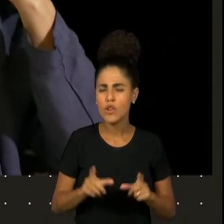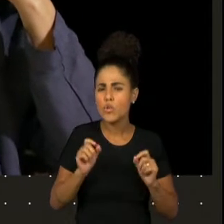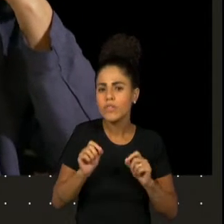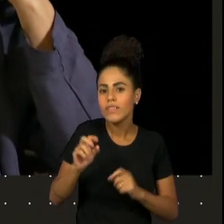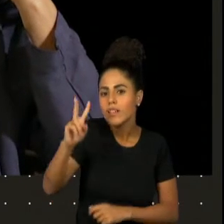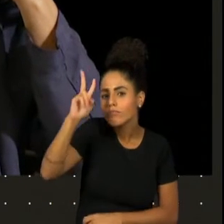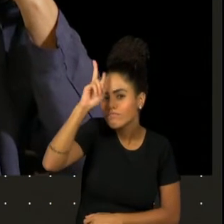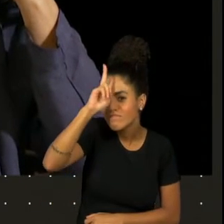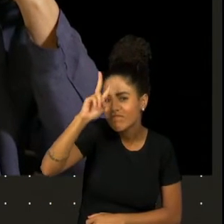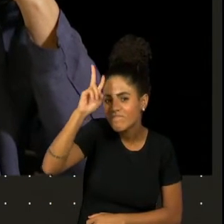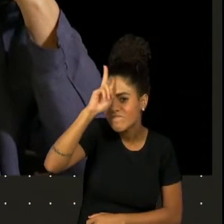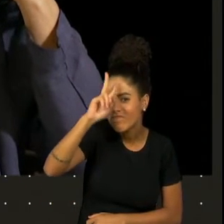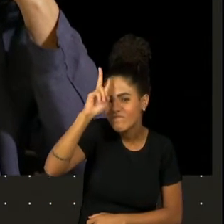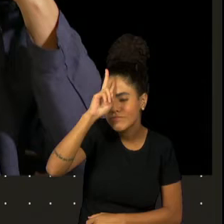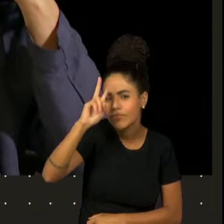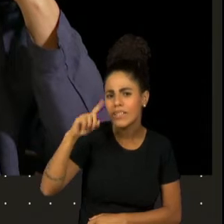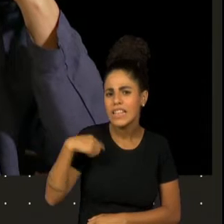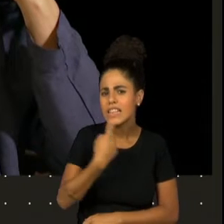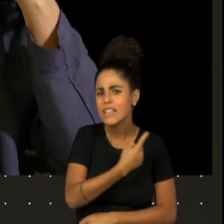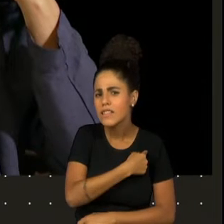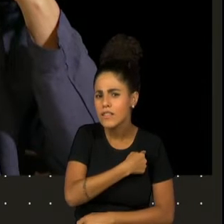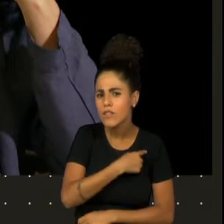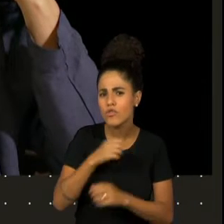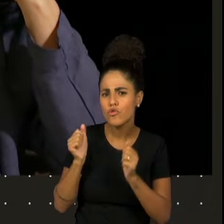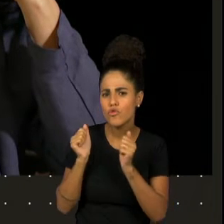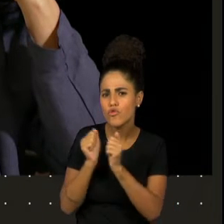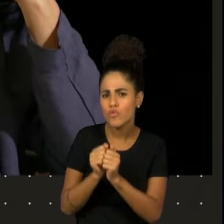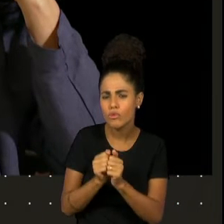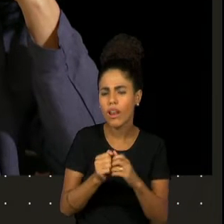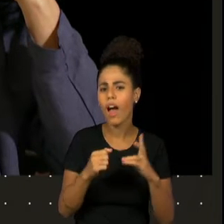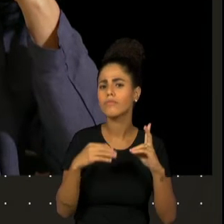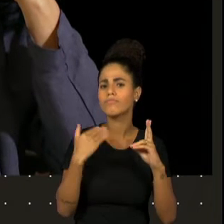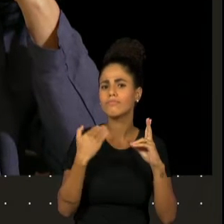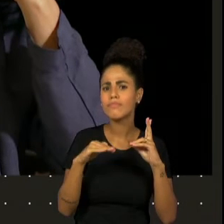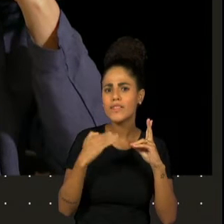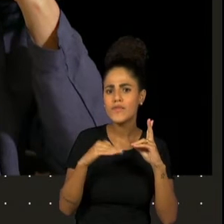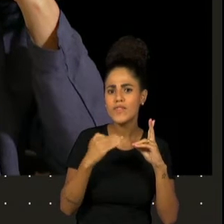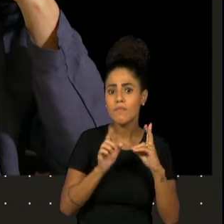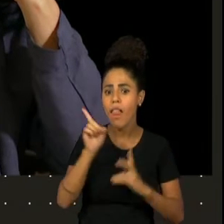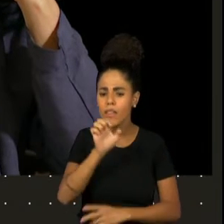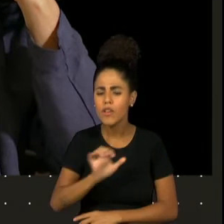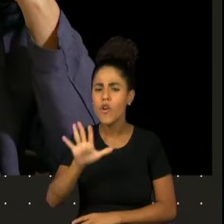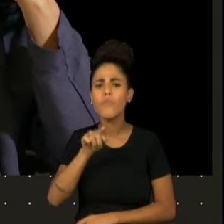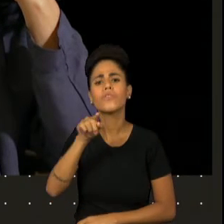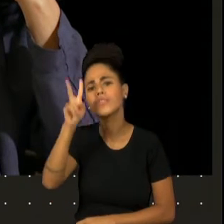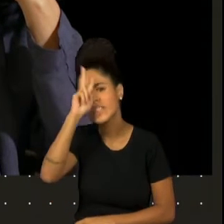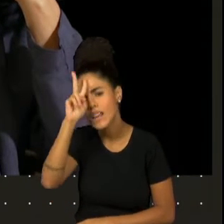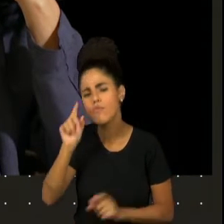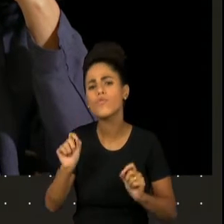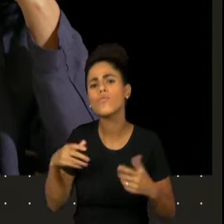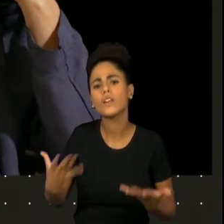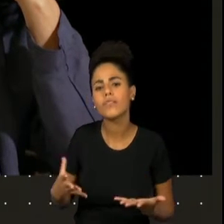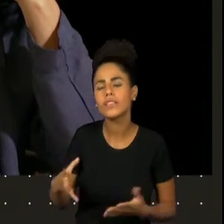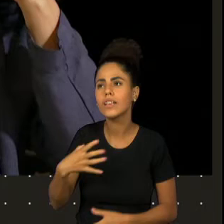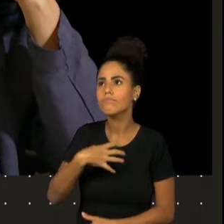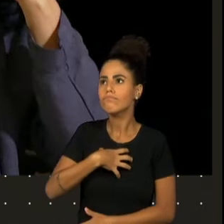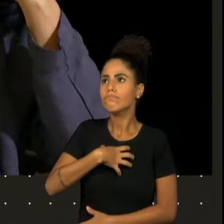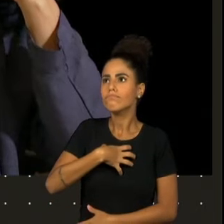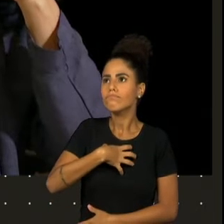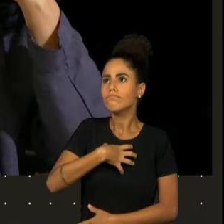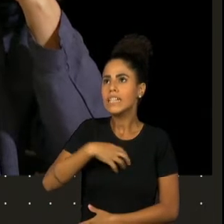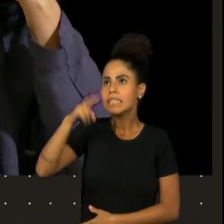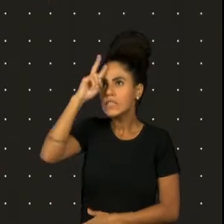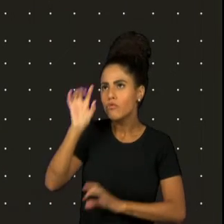mais quando a gente estava em cartaz com o Macunaíma pela Europa? Você lembra? O que te marcou mais?